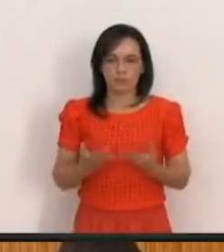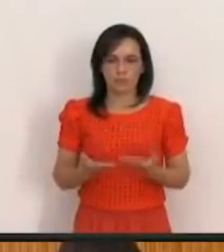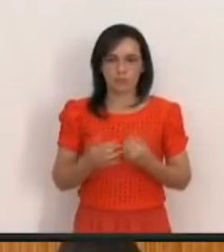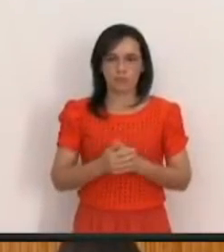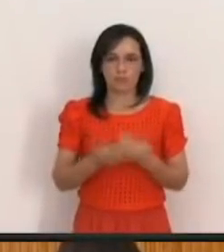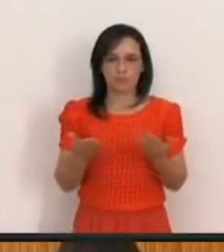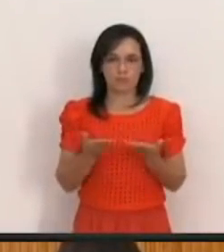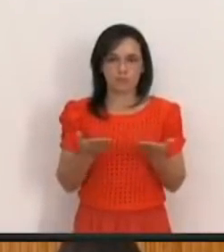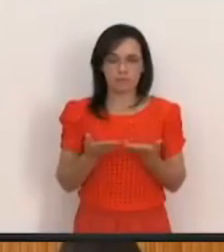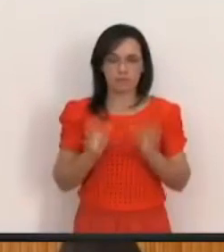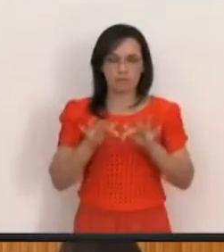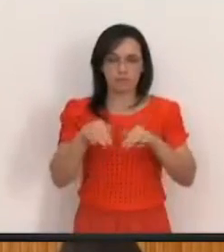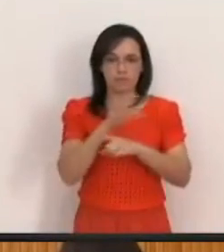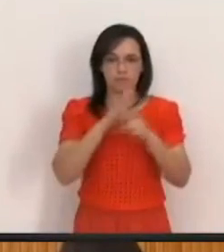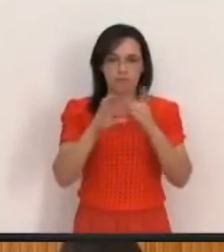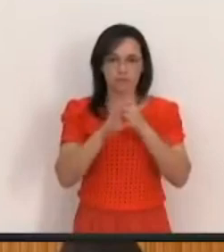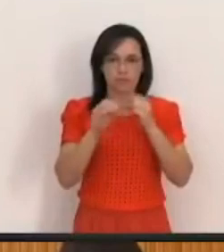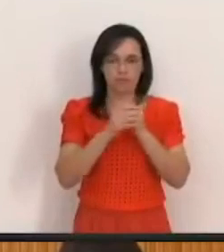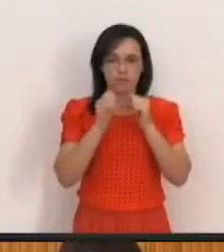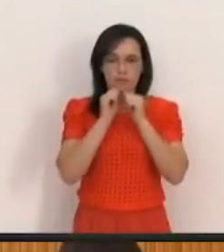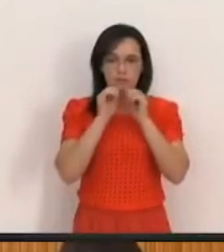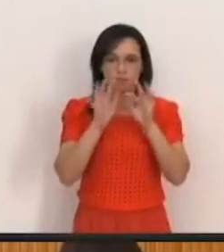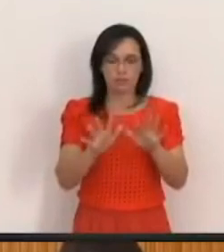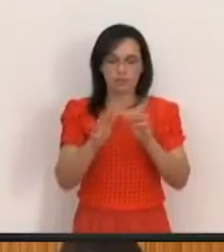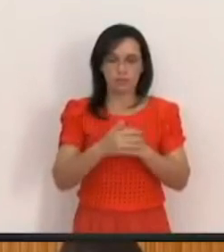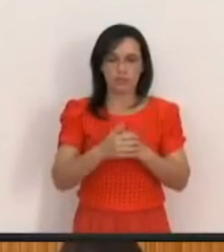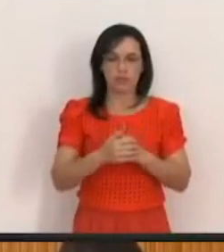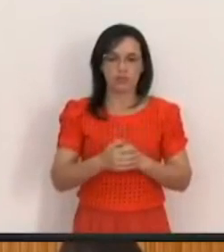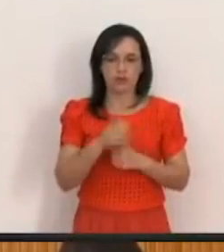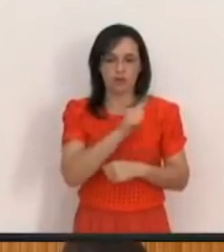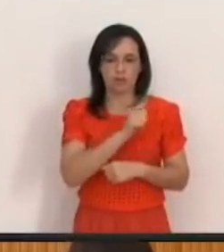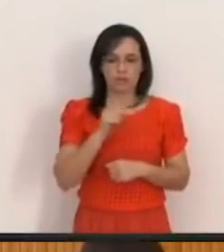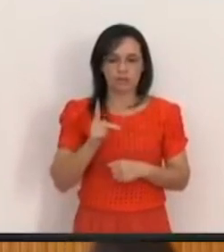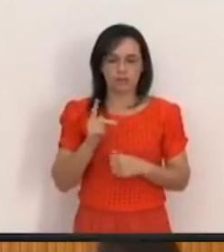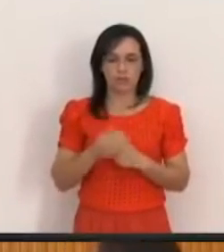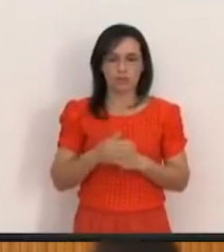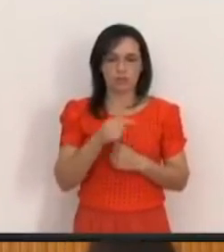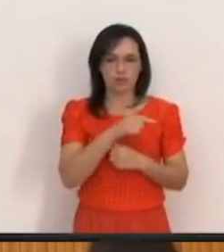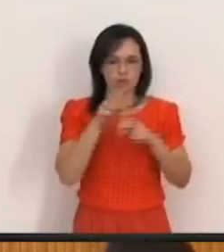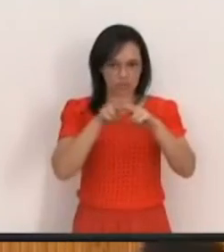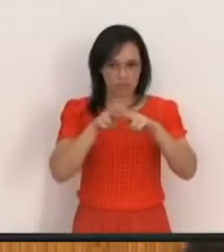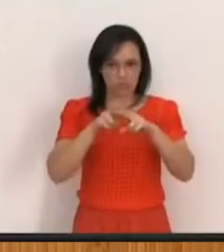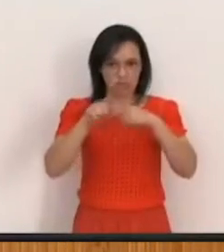fazer o seguinte No final do culto Então ele vai dar a benção apostólica Os irmãos podem assentar E o pastor Tá com a palavra